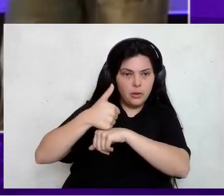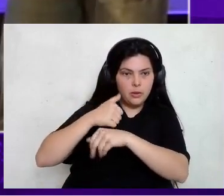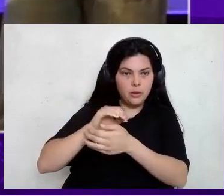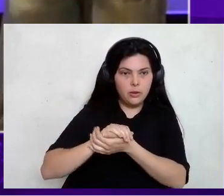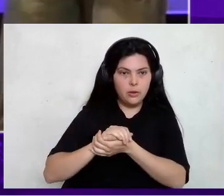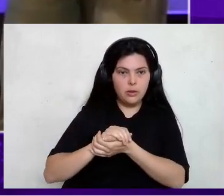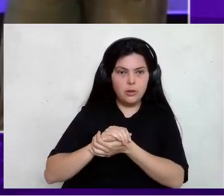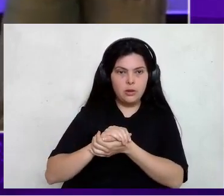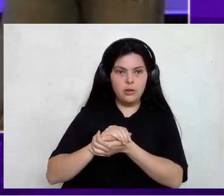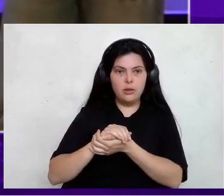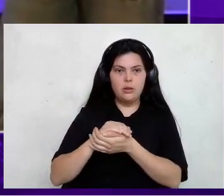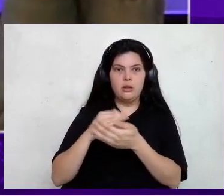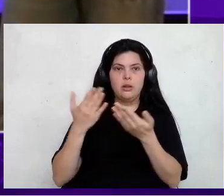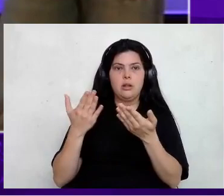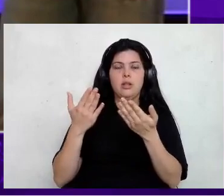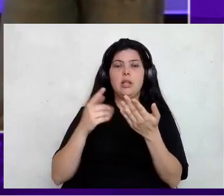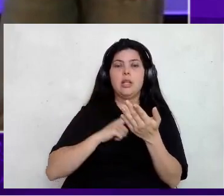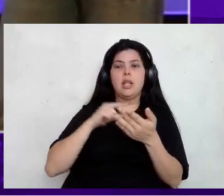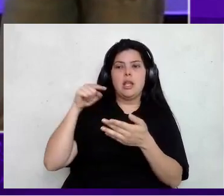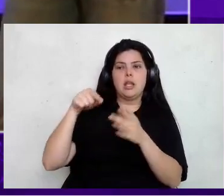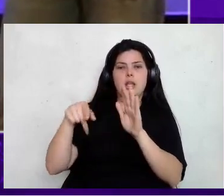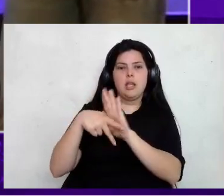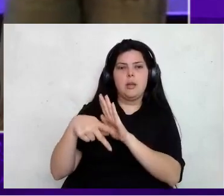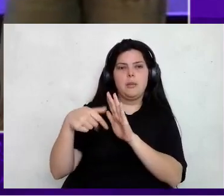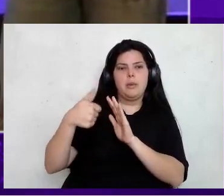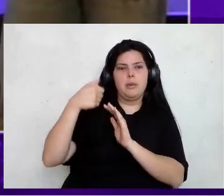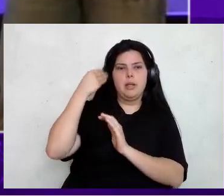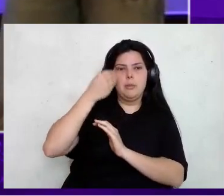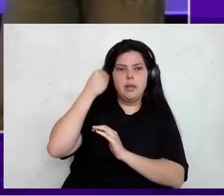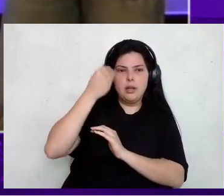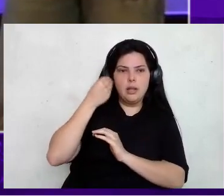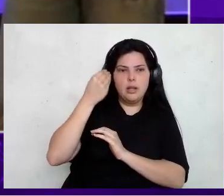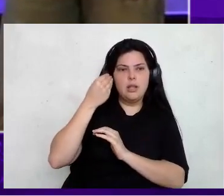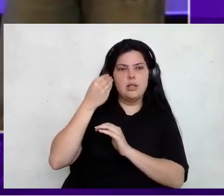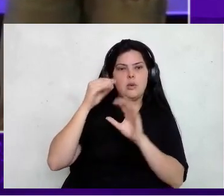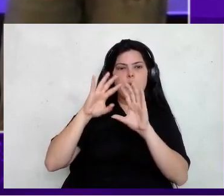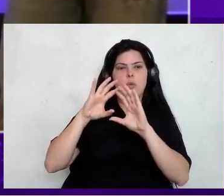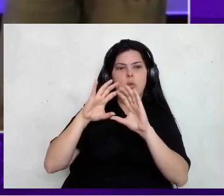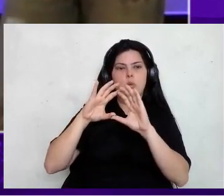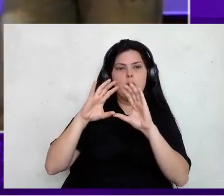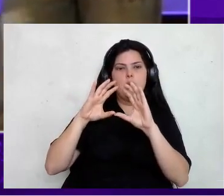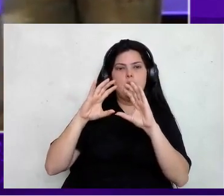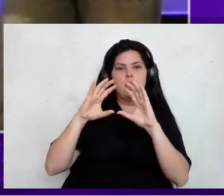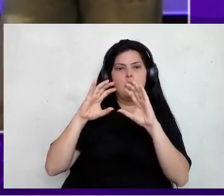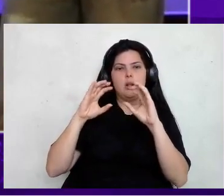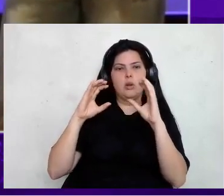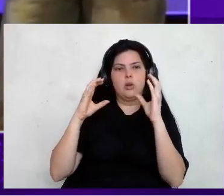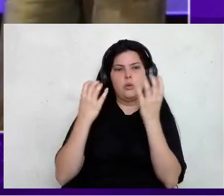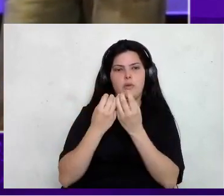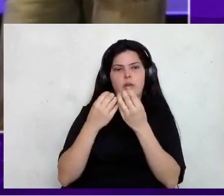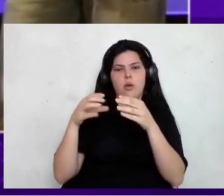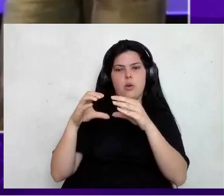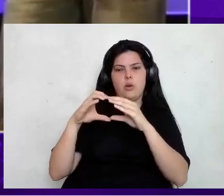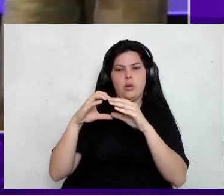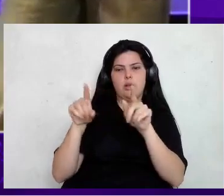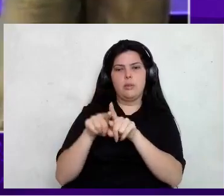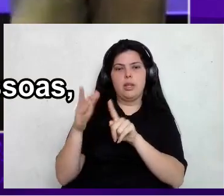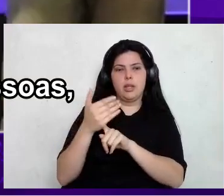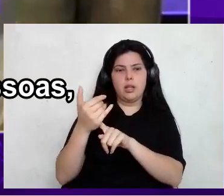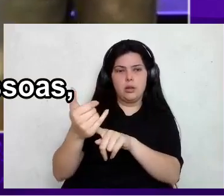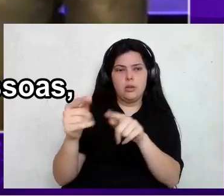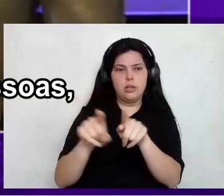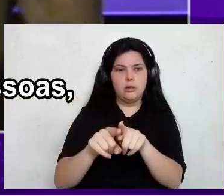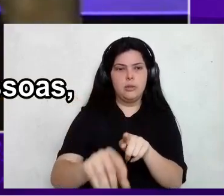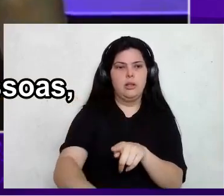que têm aqui a sua primeira experiência com a nuvem da Oracle, com as tecnologias, para tirando a certificação nos eventos